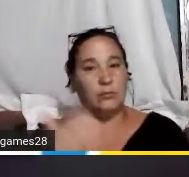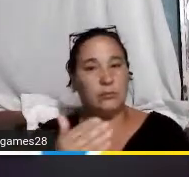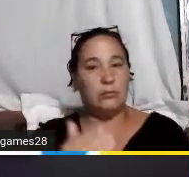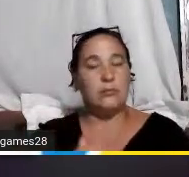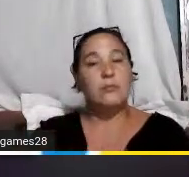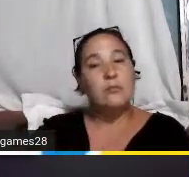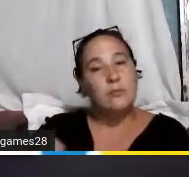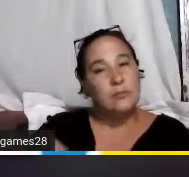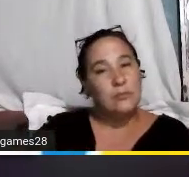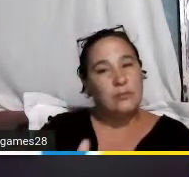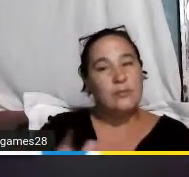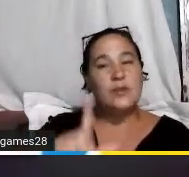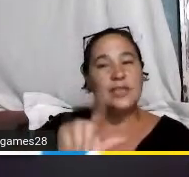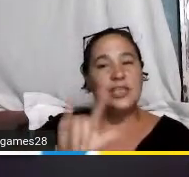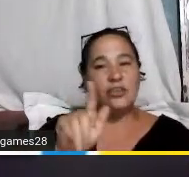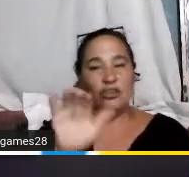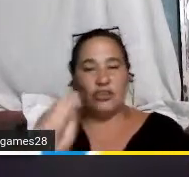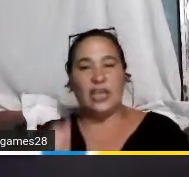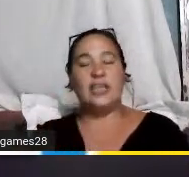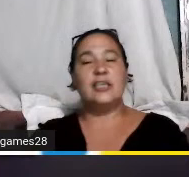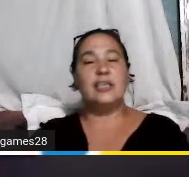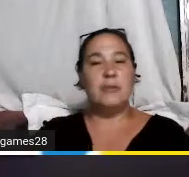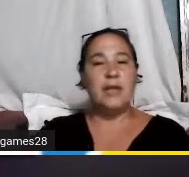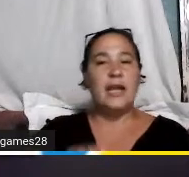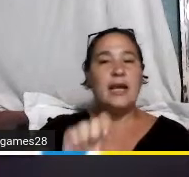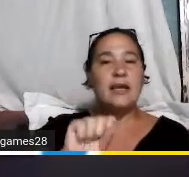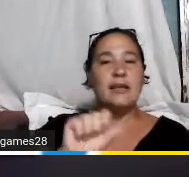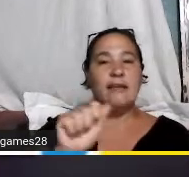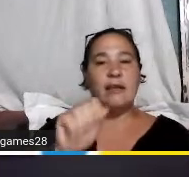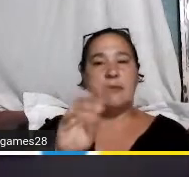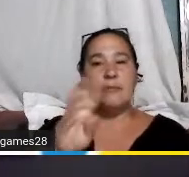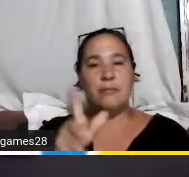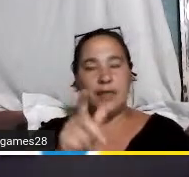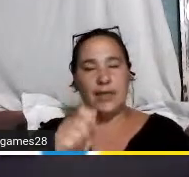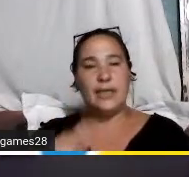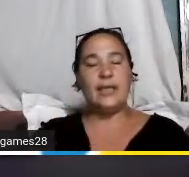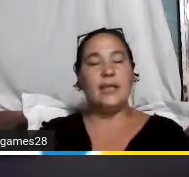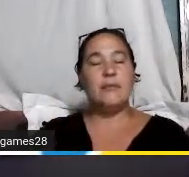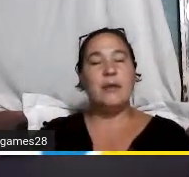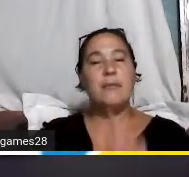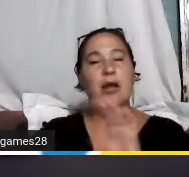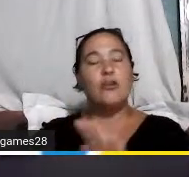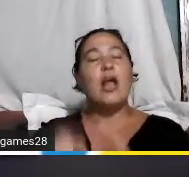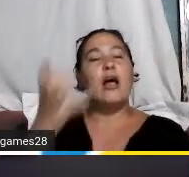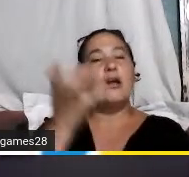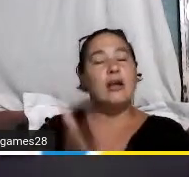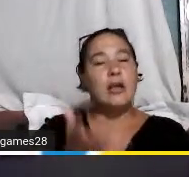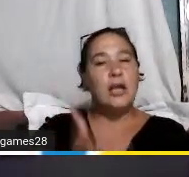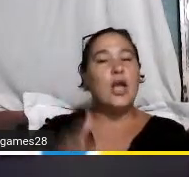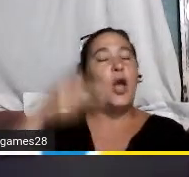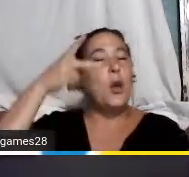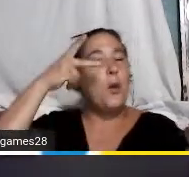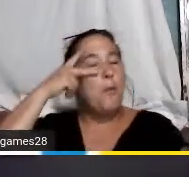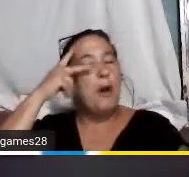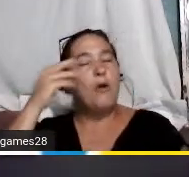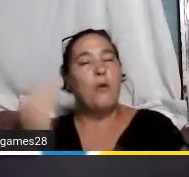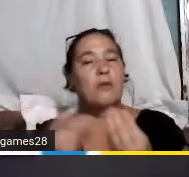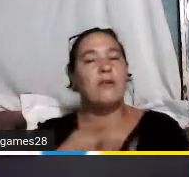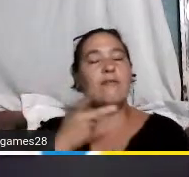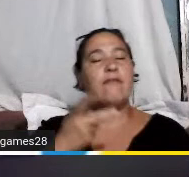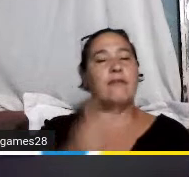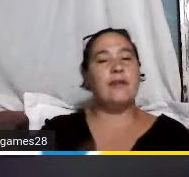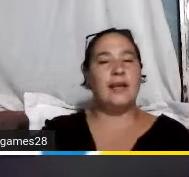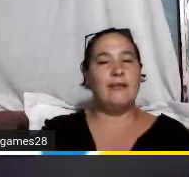orientadoras a Lígia e a Sabrina que nos ajudaram o professor Alex pelo auxílio na matéria e o Paulo como já tinha dito com o auxílio